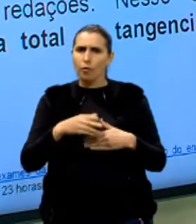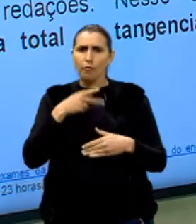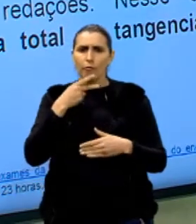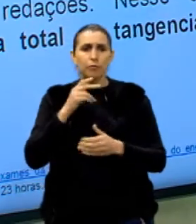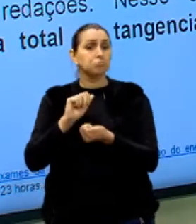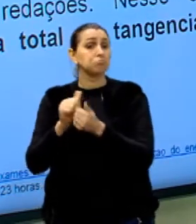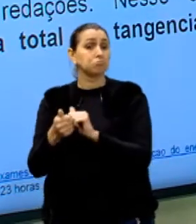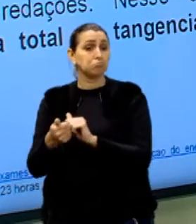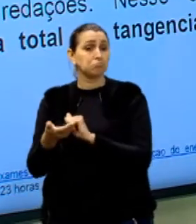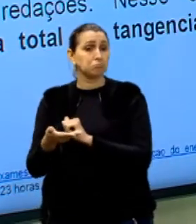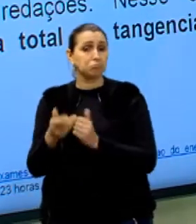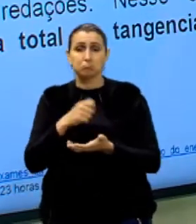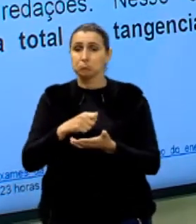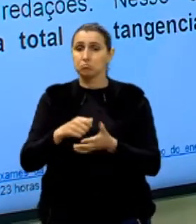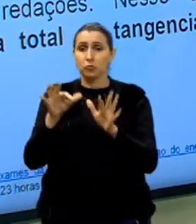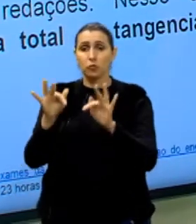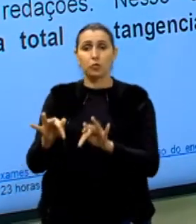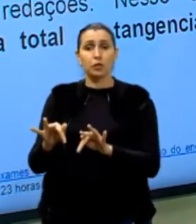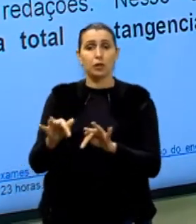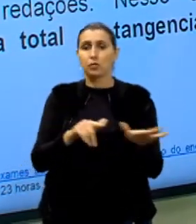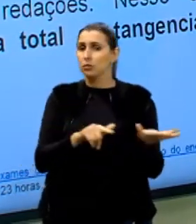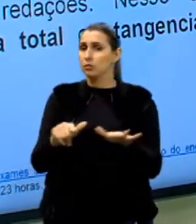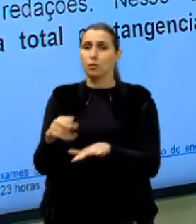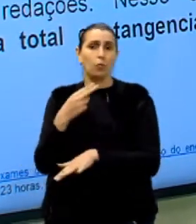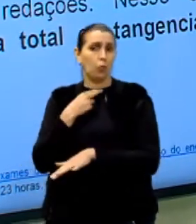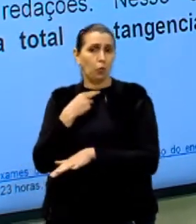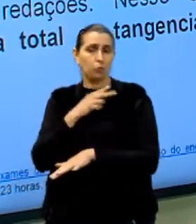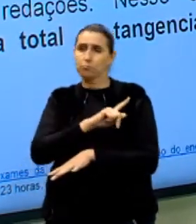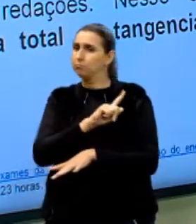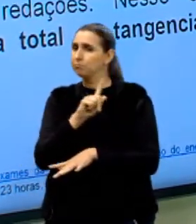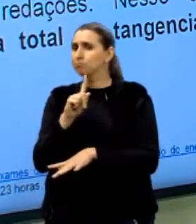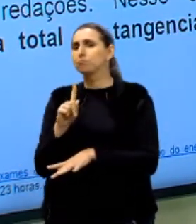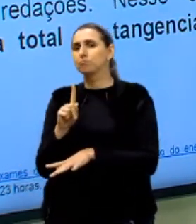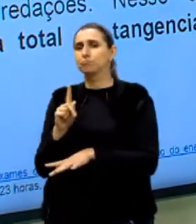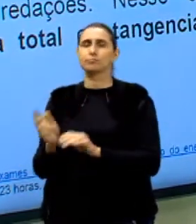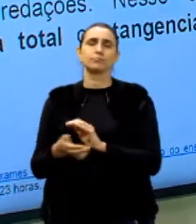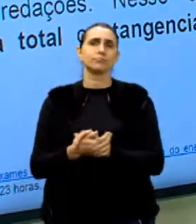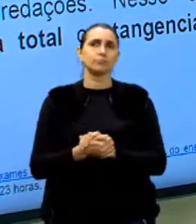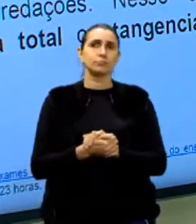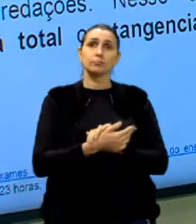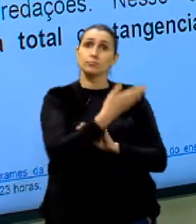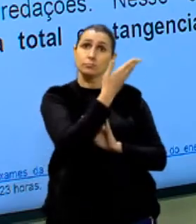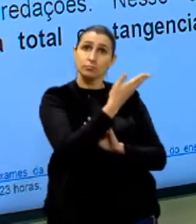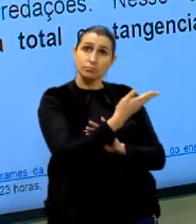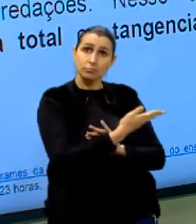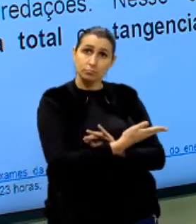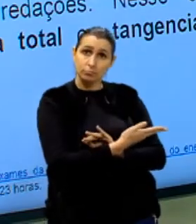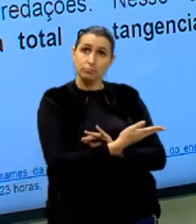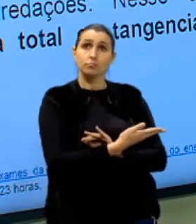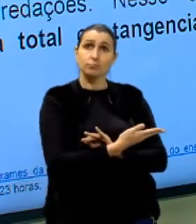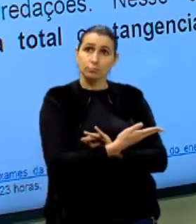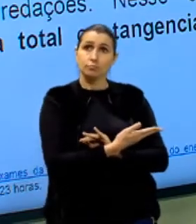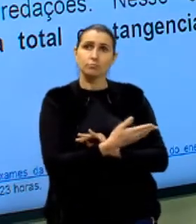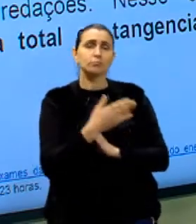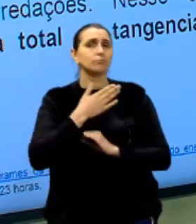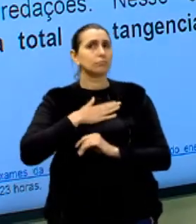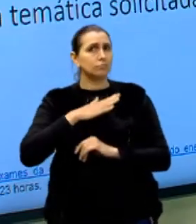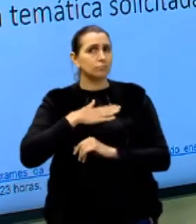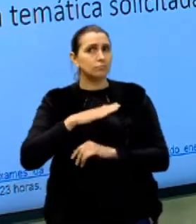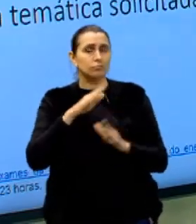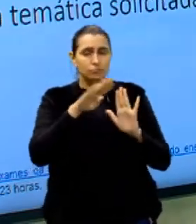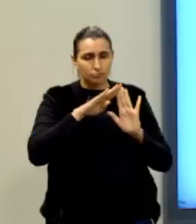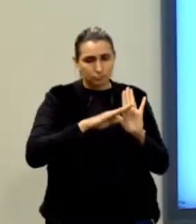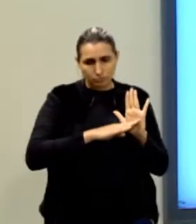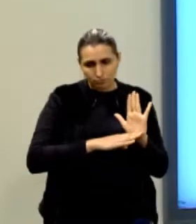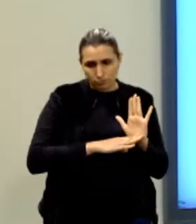sobre futebol do final de semana, né? Não pode, né, gente? Por favor, tá? Isso aqui é muito tranquilo, esses itens